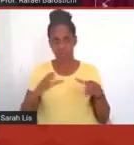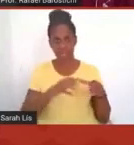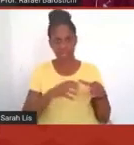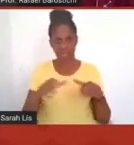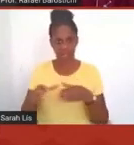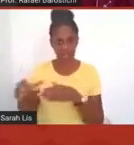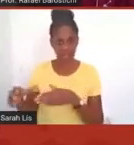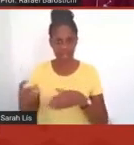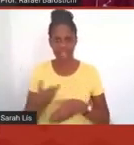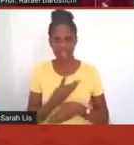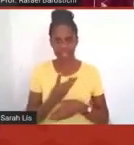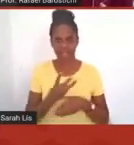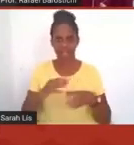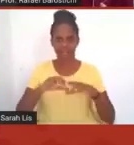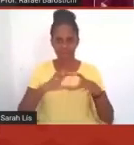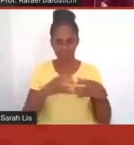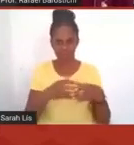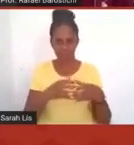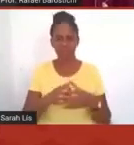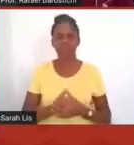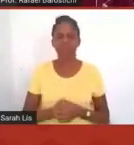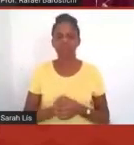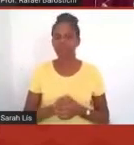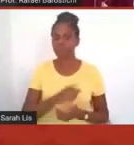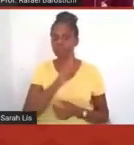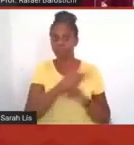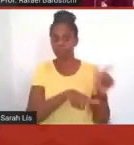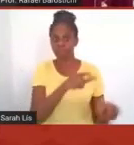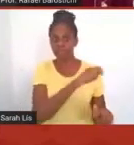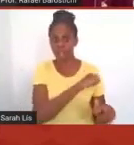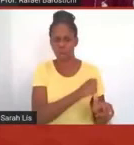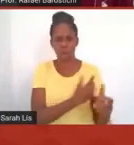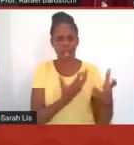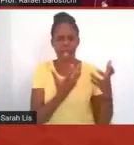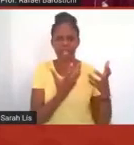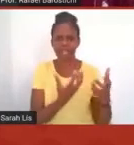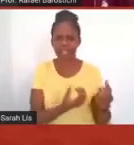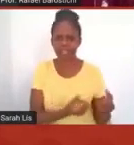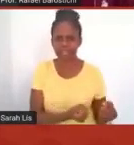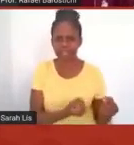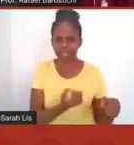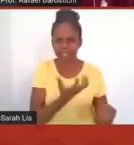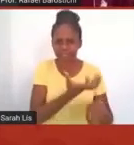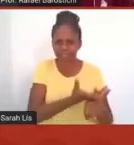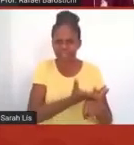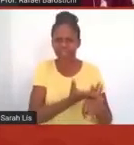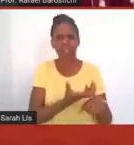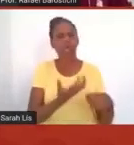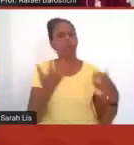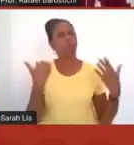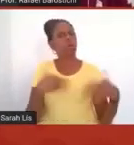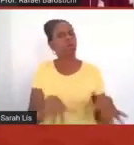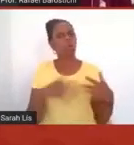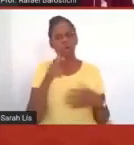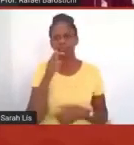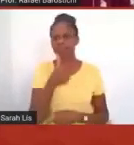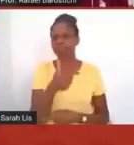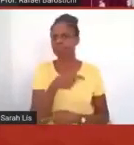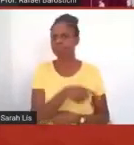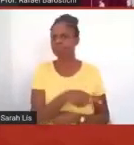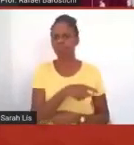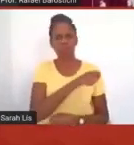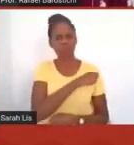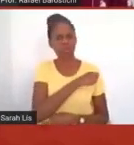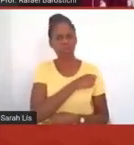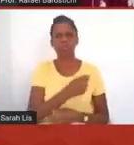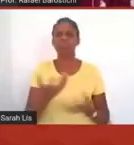a aceitação por parte dos alunos foi realmente bem interessante, os alunos eles receberam isso de